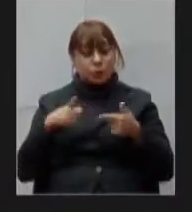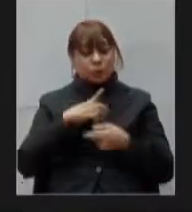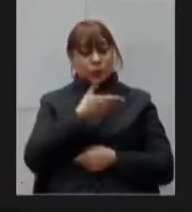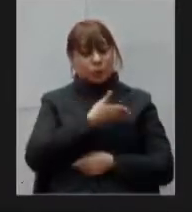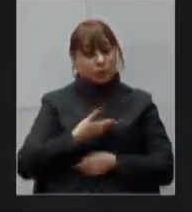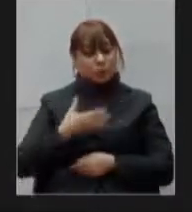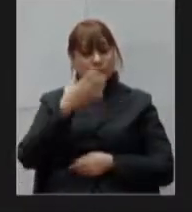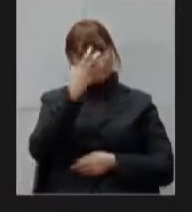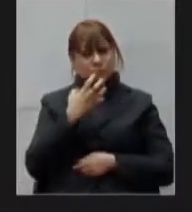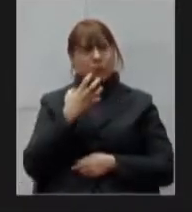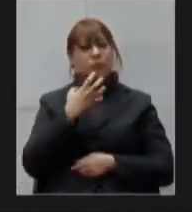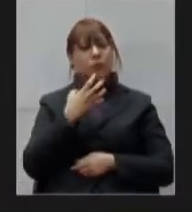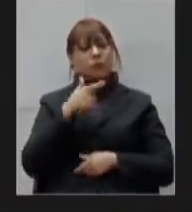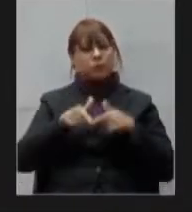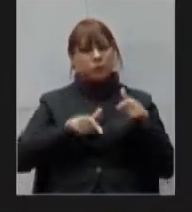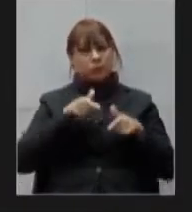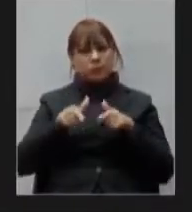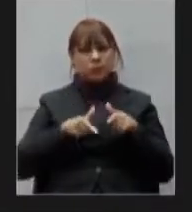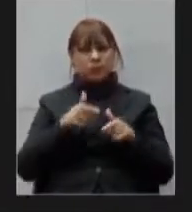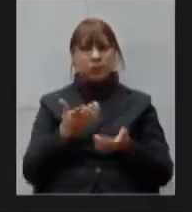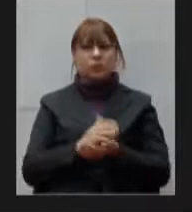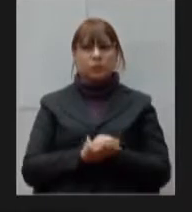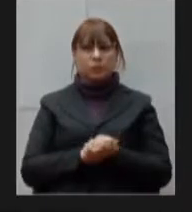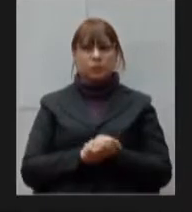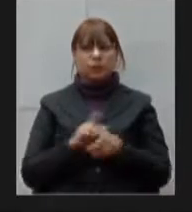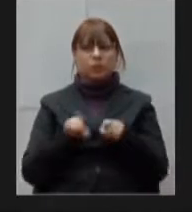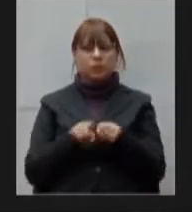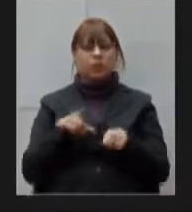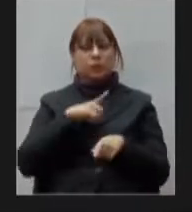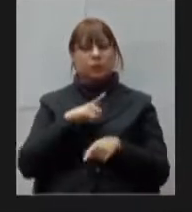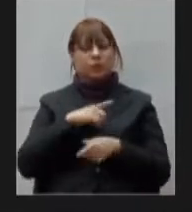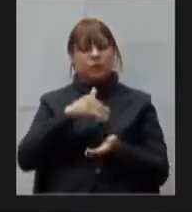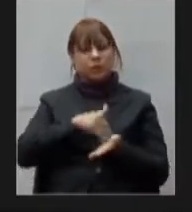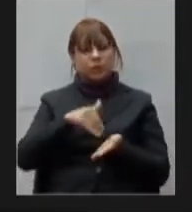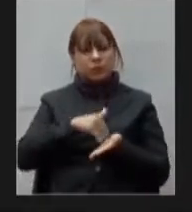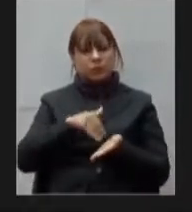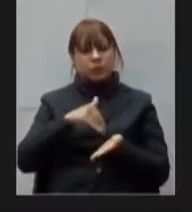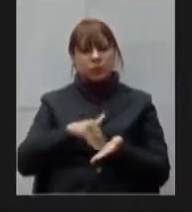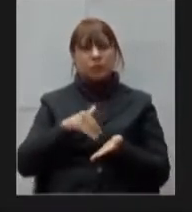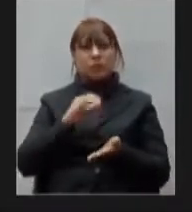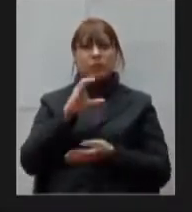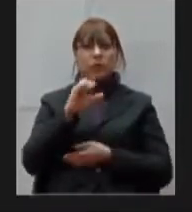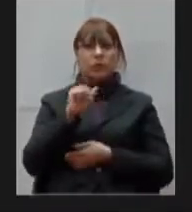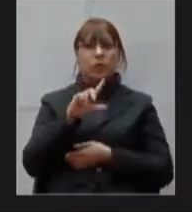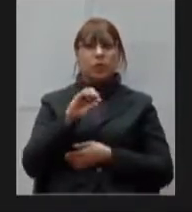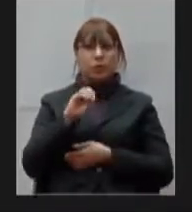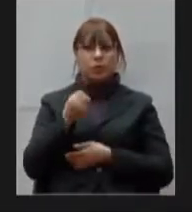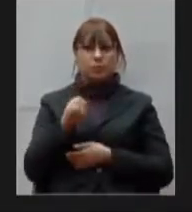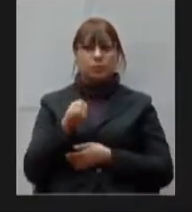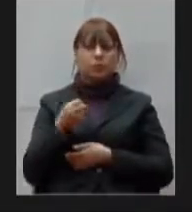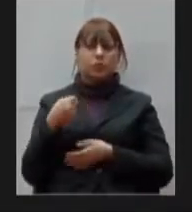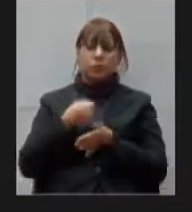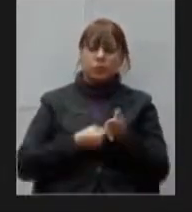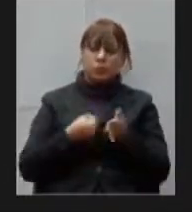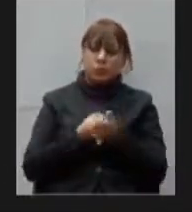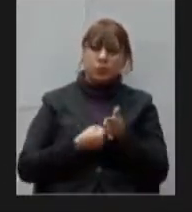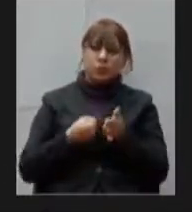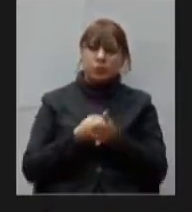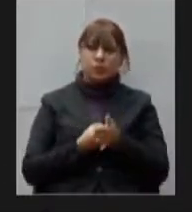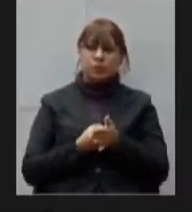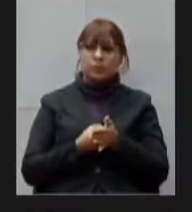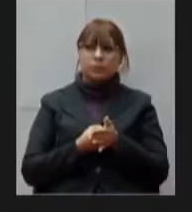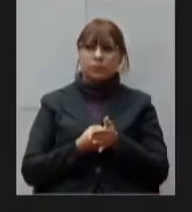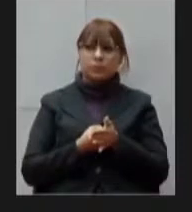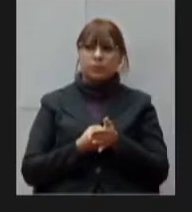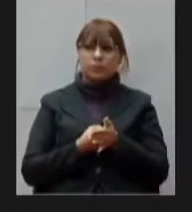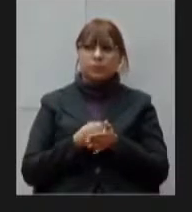corrido atrás Zeno secretário Carlos Eduardo Darlan a equipe tem lutado eu escutei muito bem os prefeitos